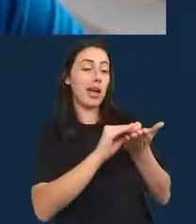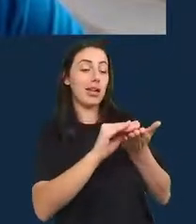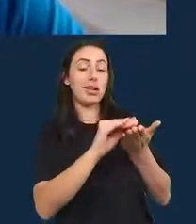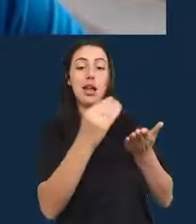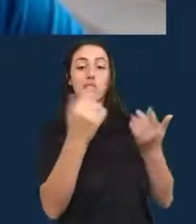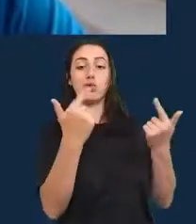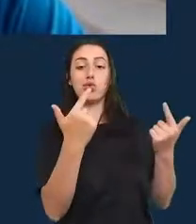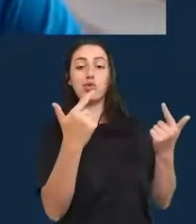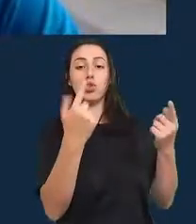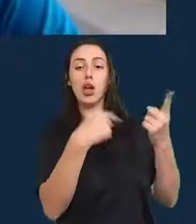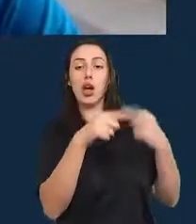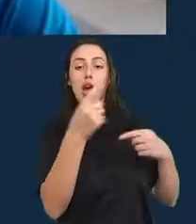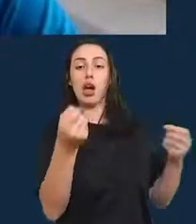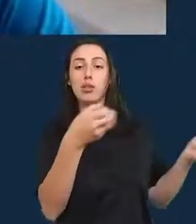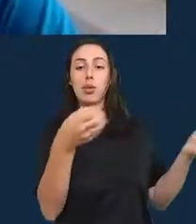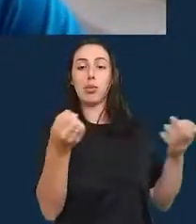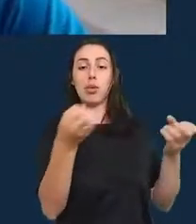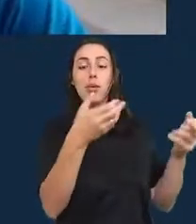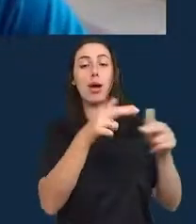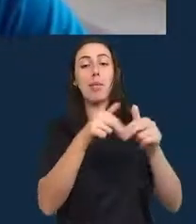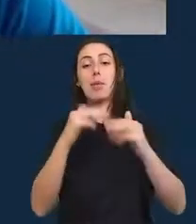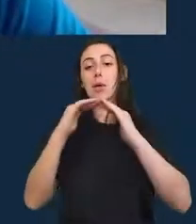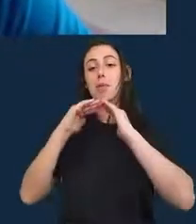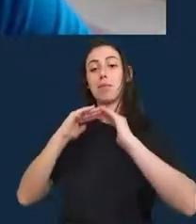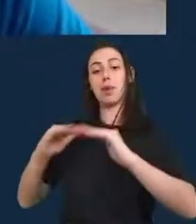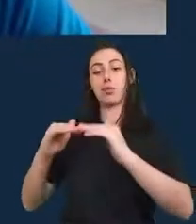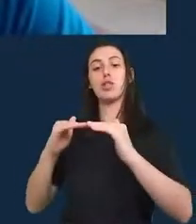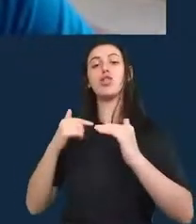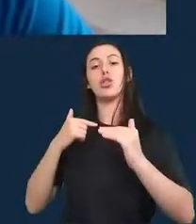foi bem bacana isso que eles puderam usar.